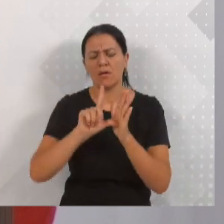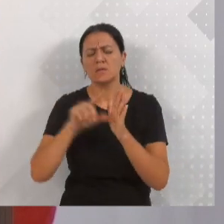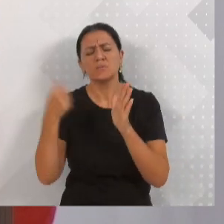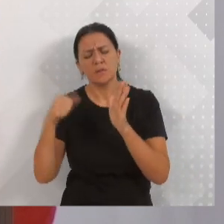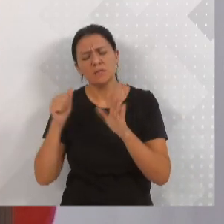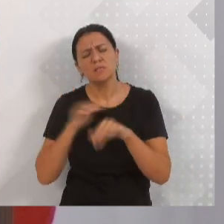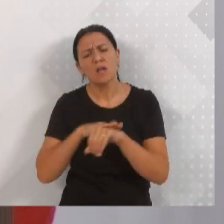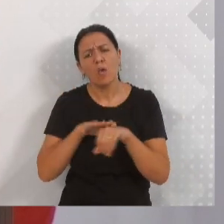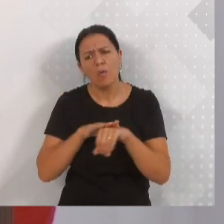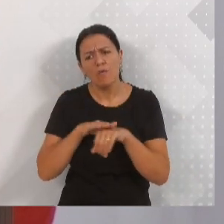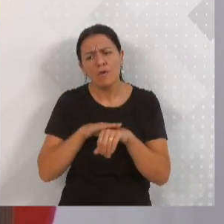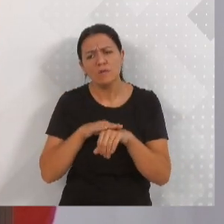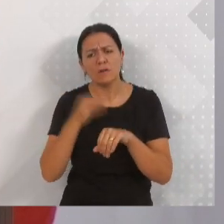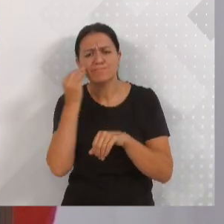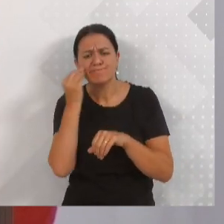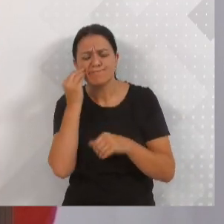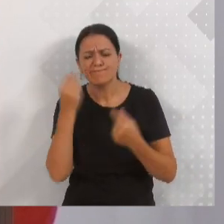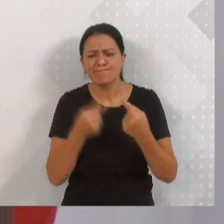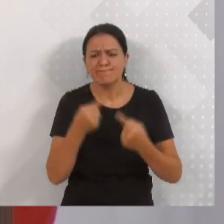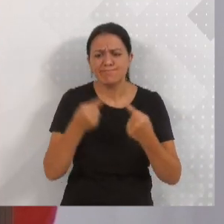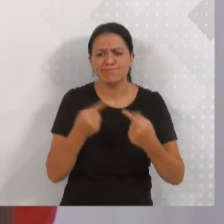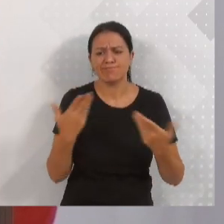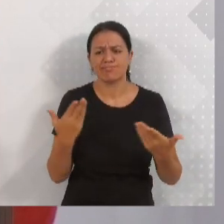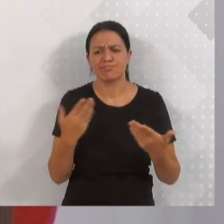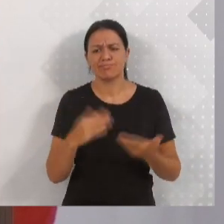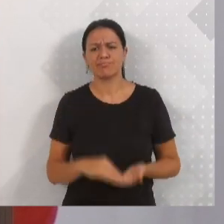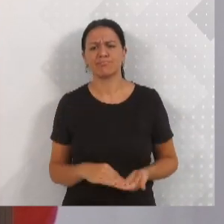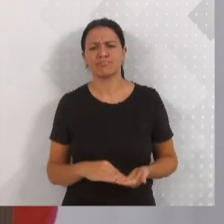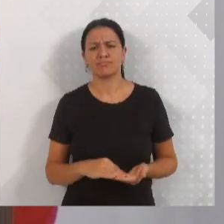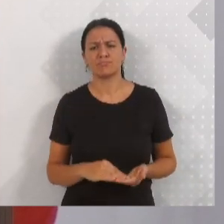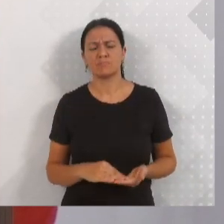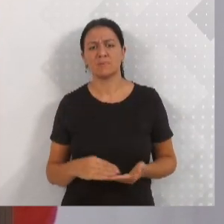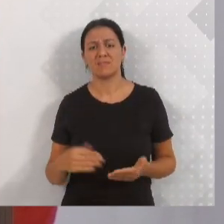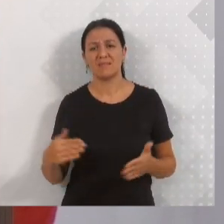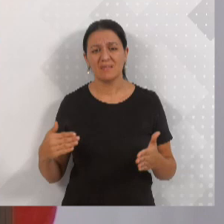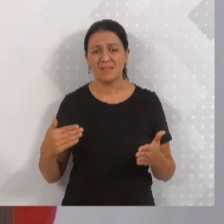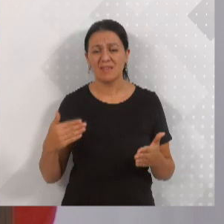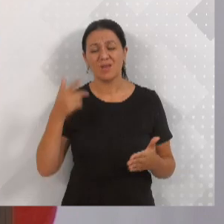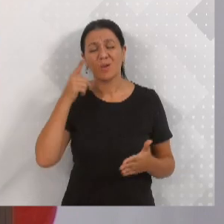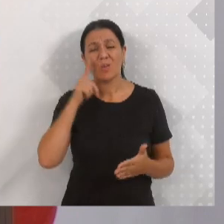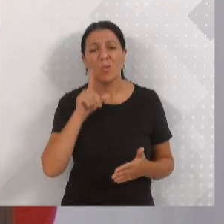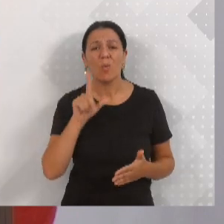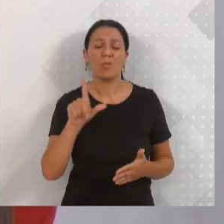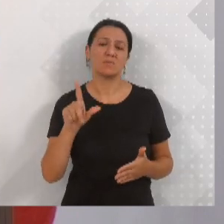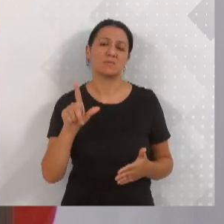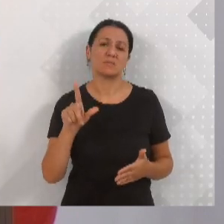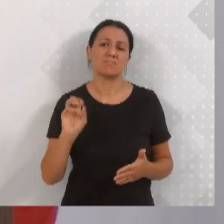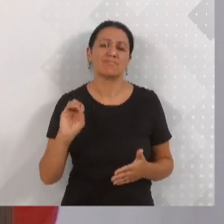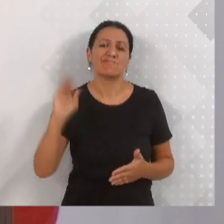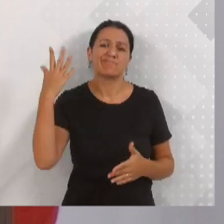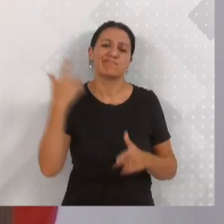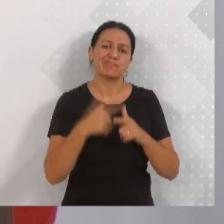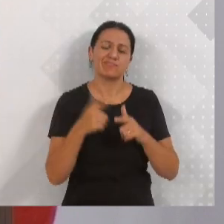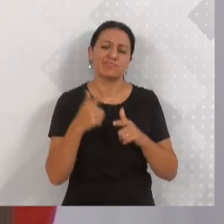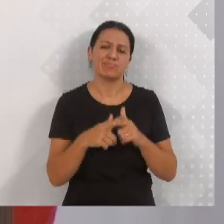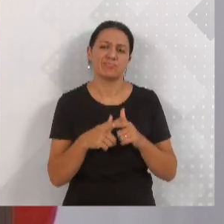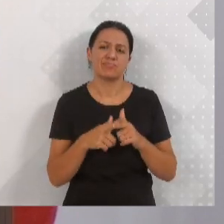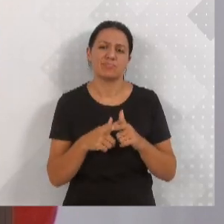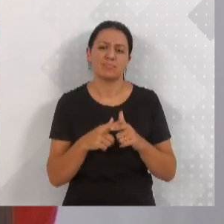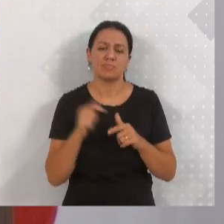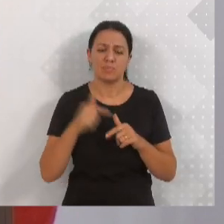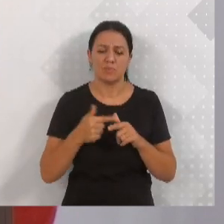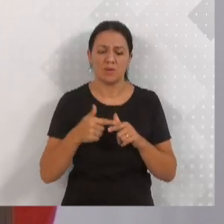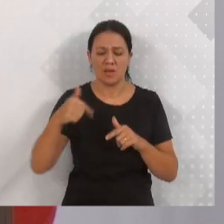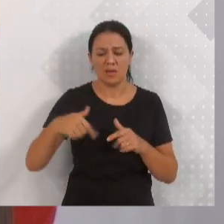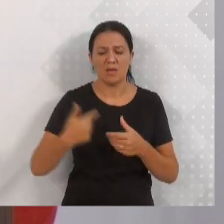essa Casa está aberta para conversar, dialogar e ir até no limite para tentar resolver esse problema, para que a nossa cidade